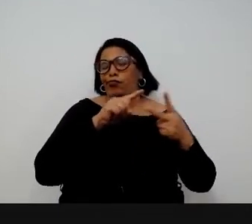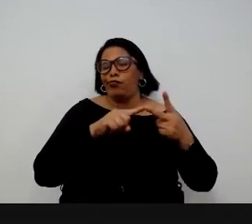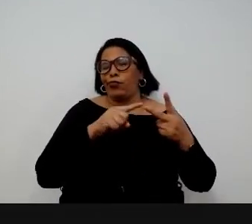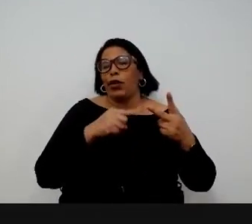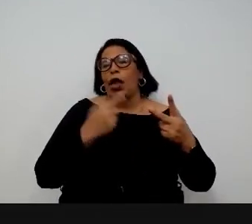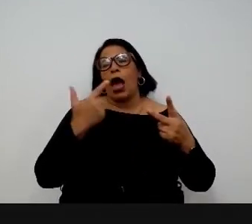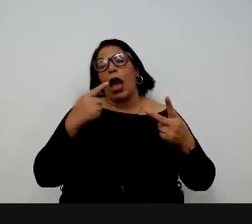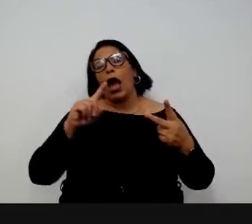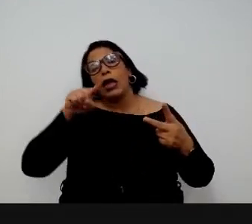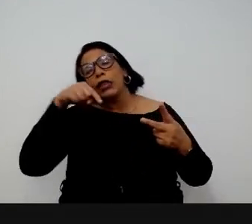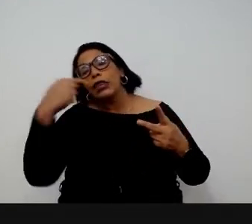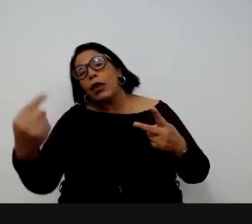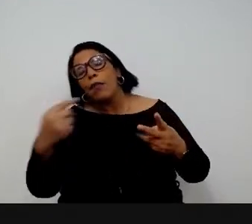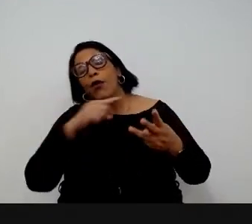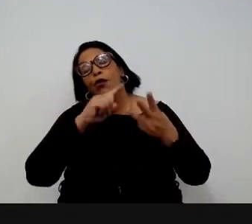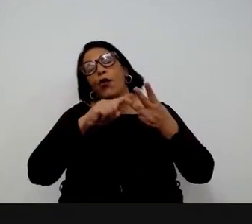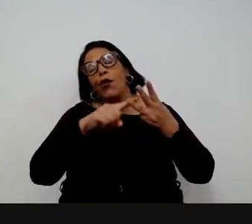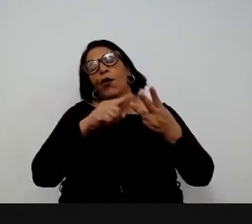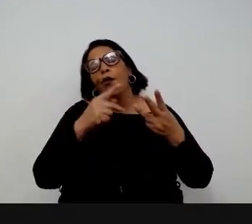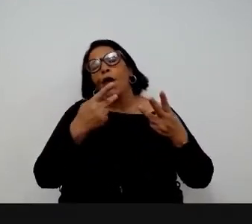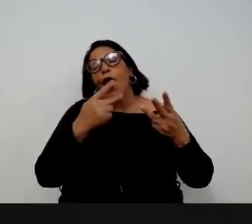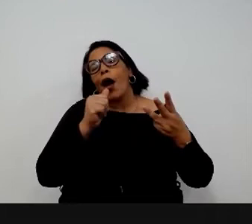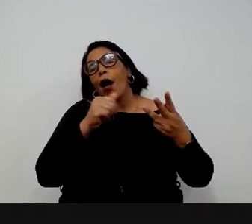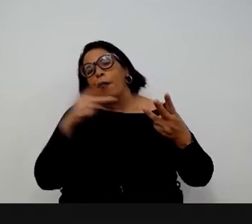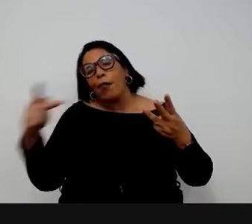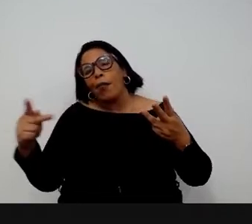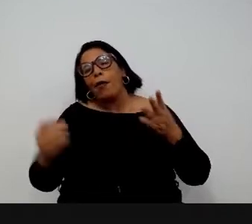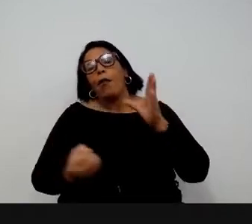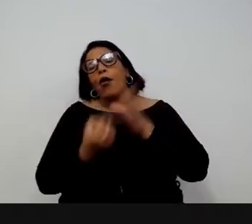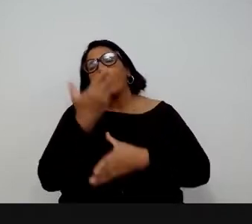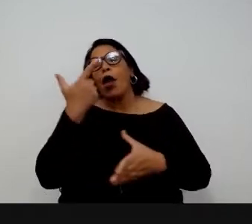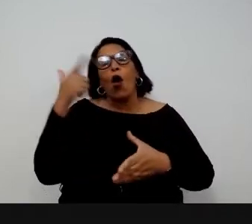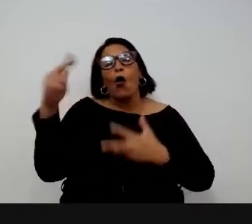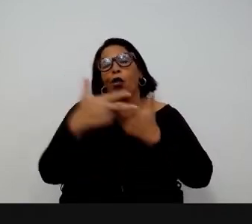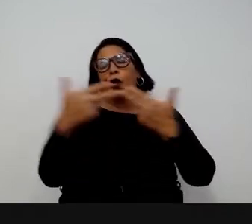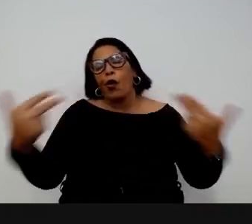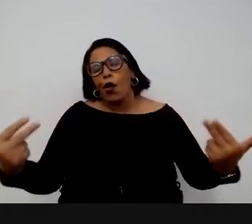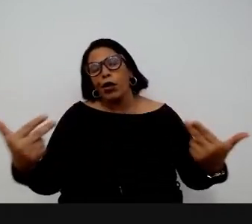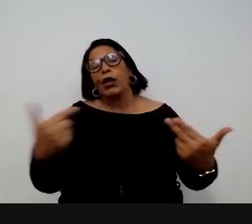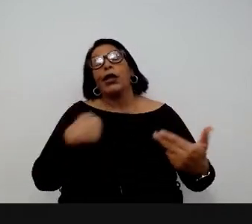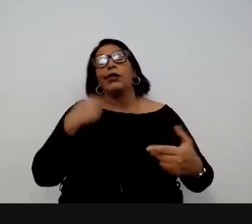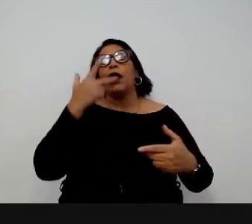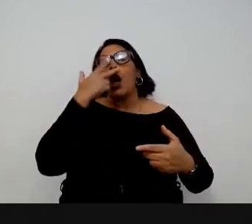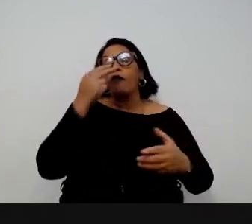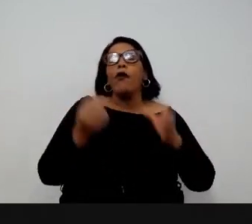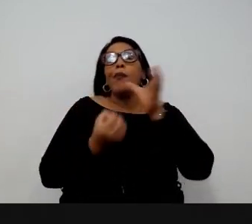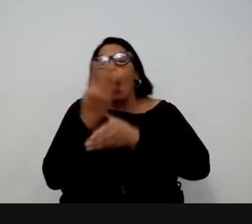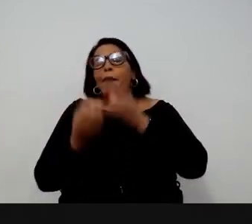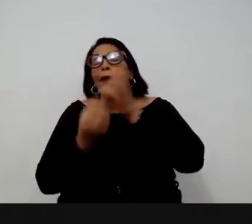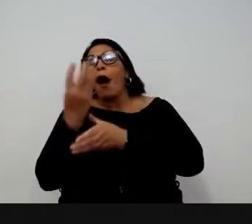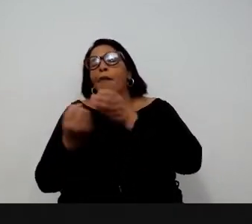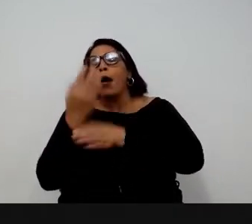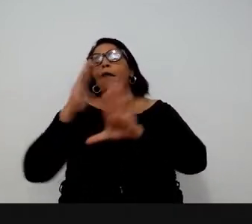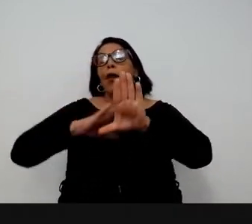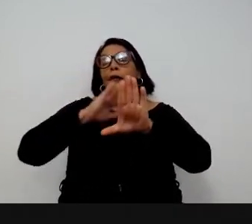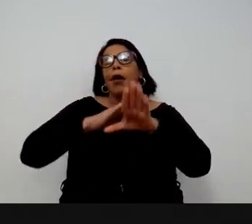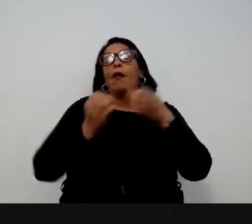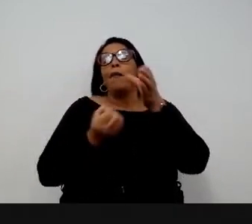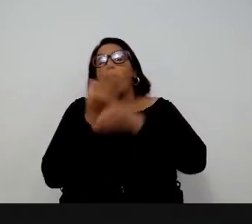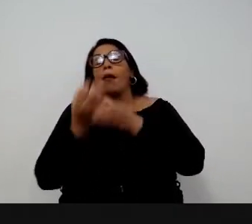E aí, no próximo bug, no próximo problema, na próxima atualização, também eu posso fazer um outro patch. E conforme eu vou criando esses